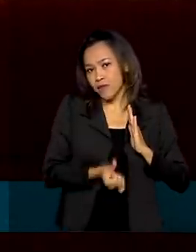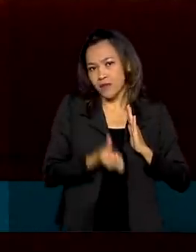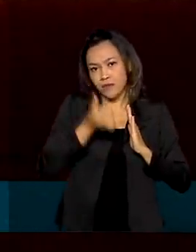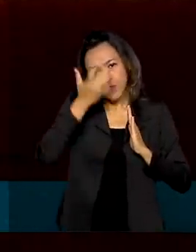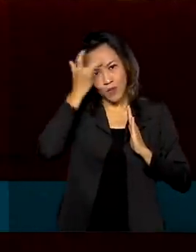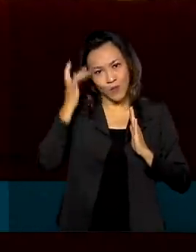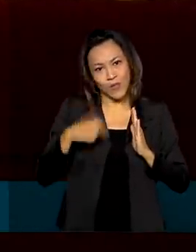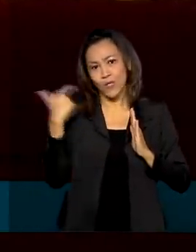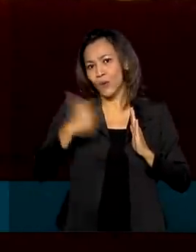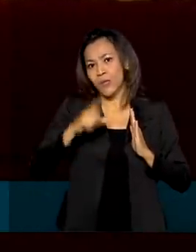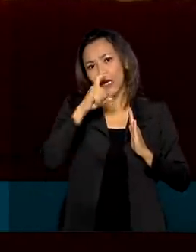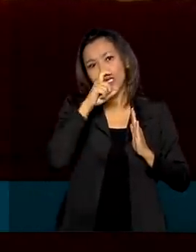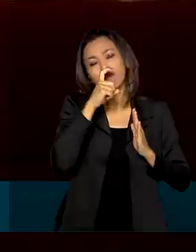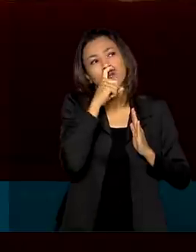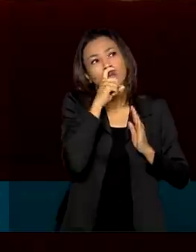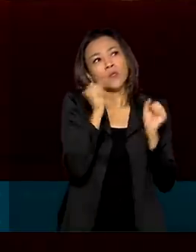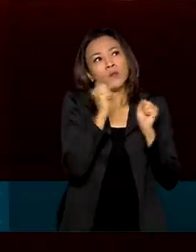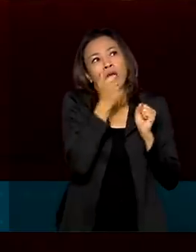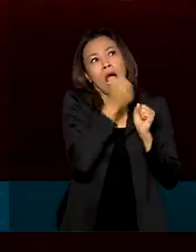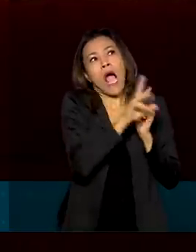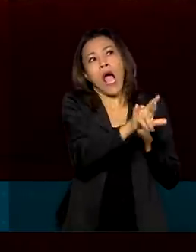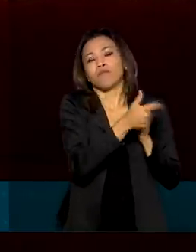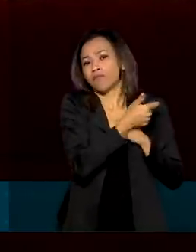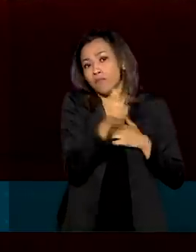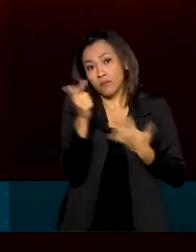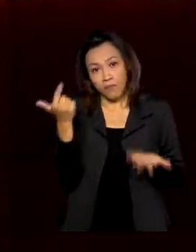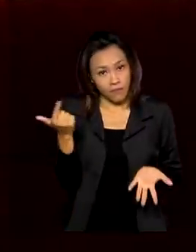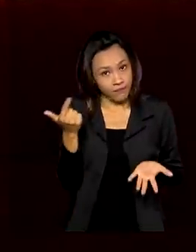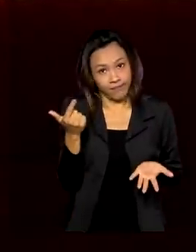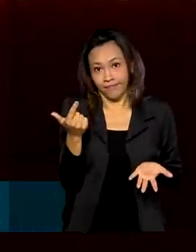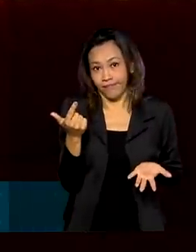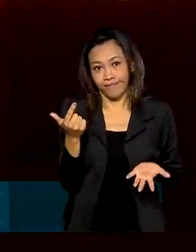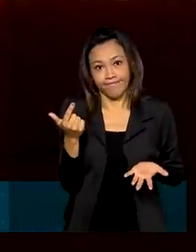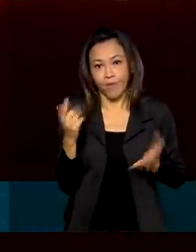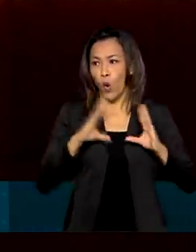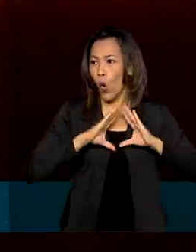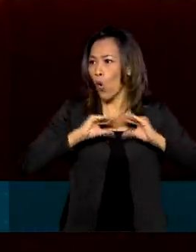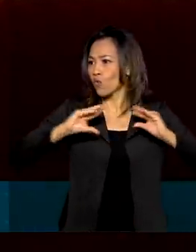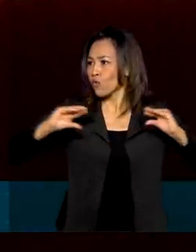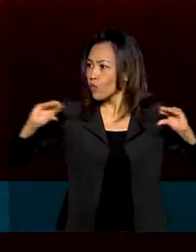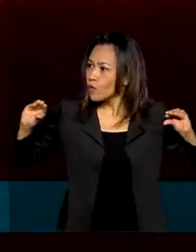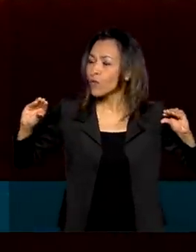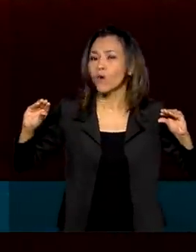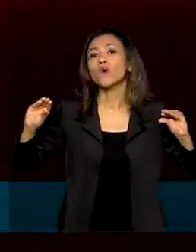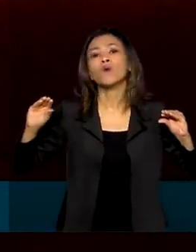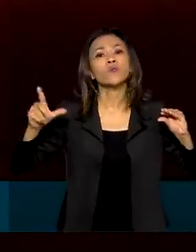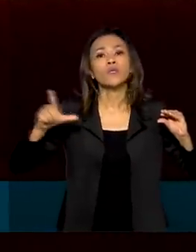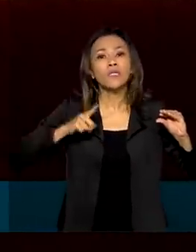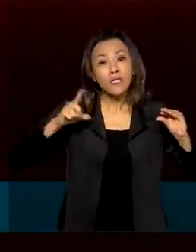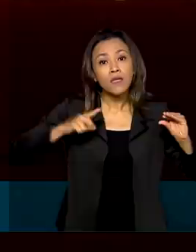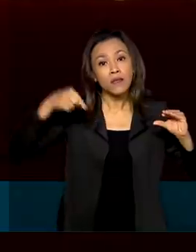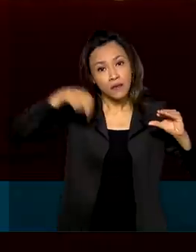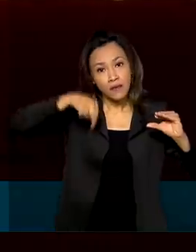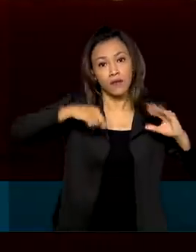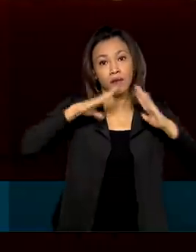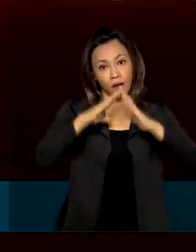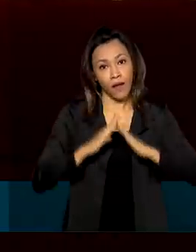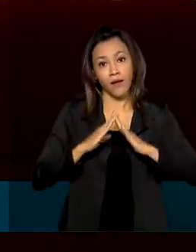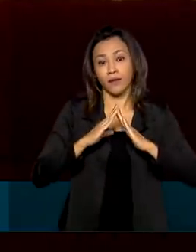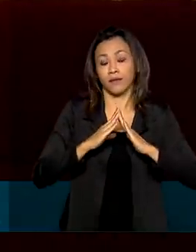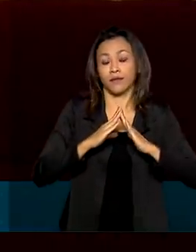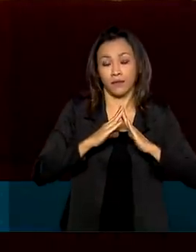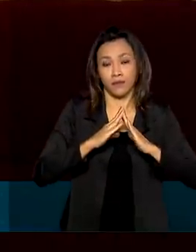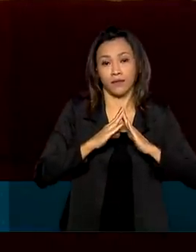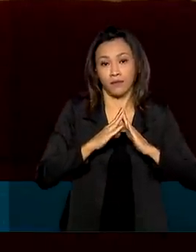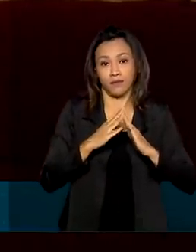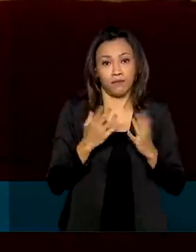não tem ar-condicionado. O mínimo de conforto de materiais elétricos, eletrônicos,